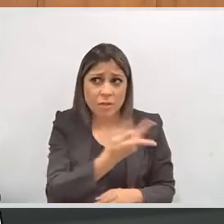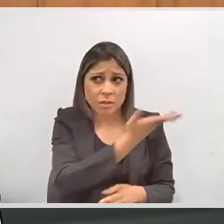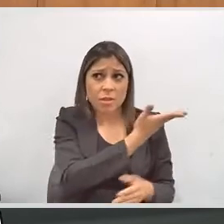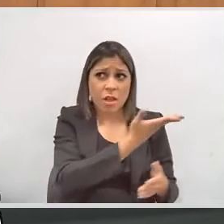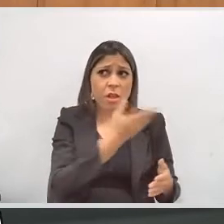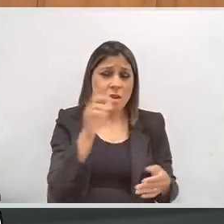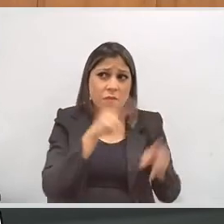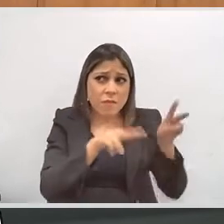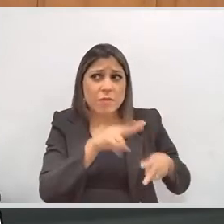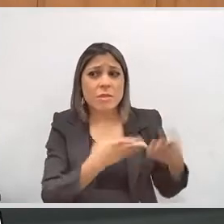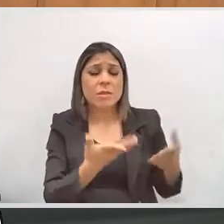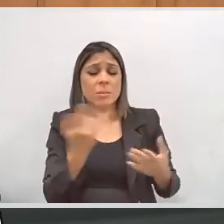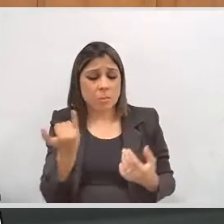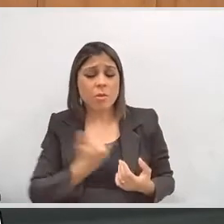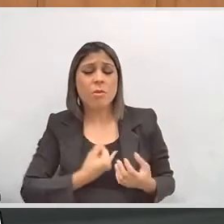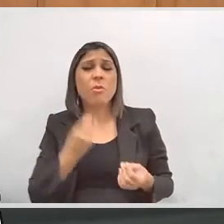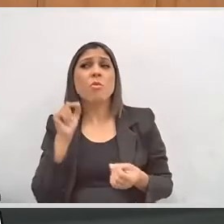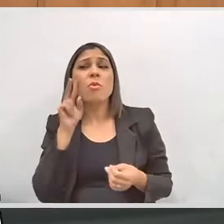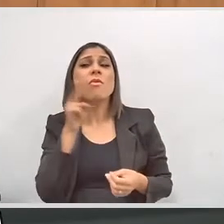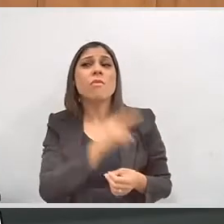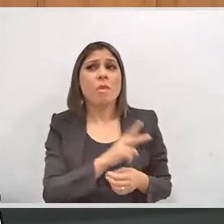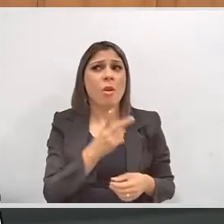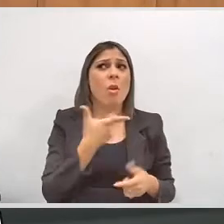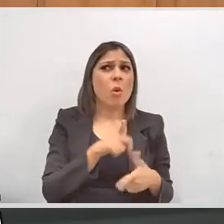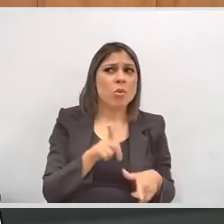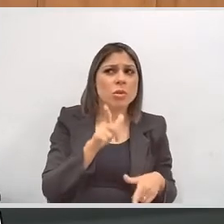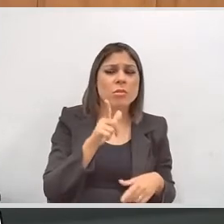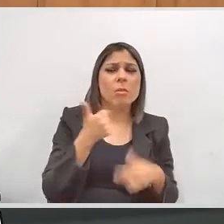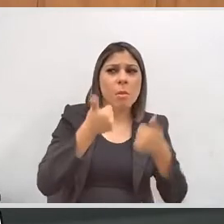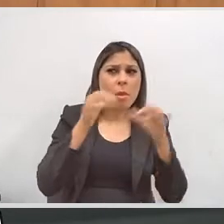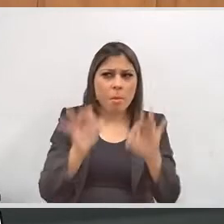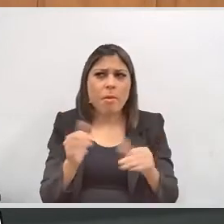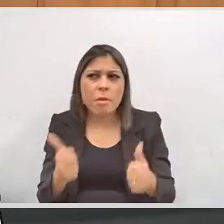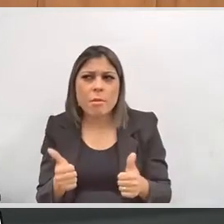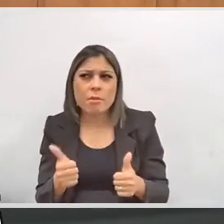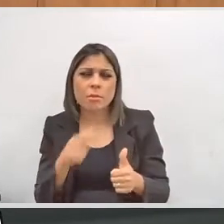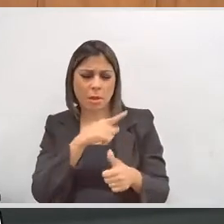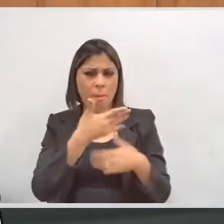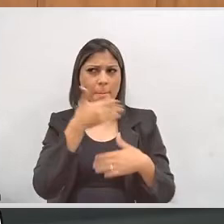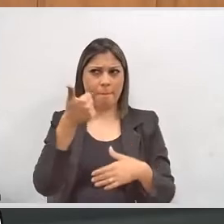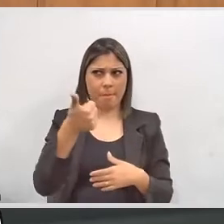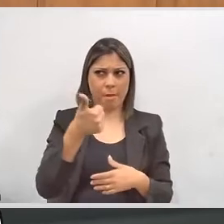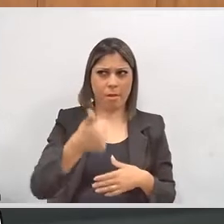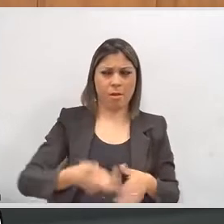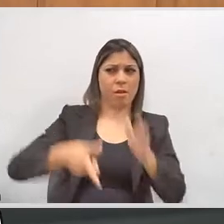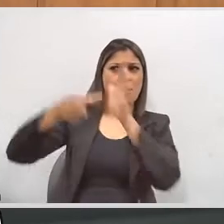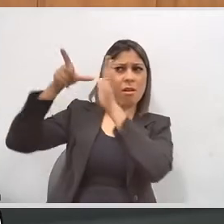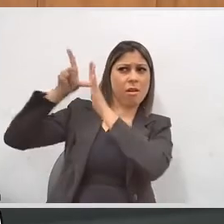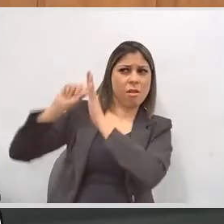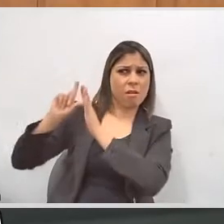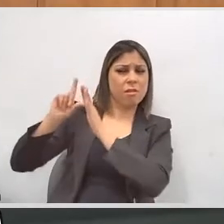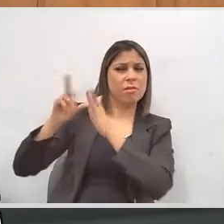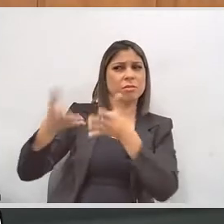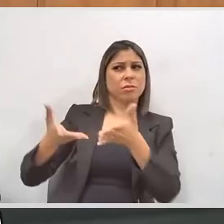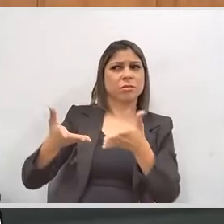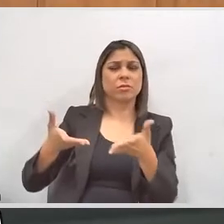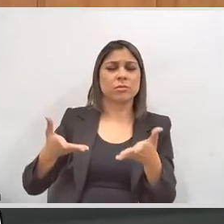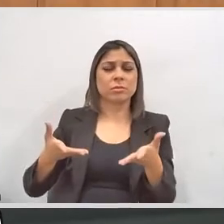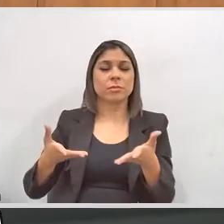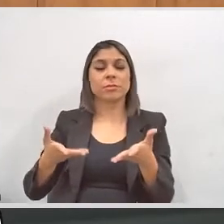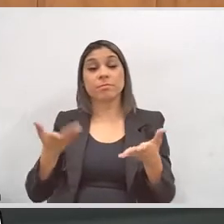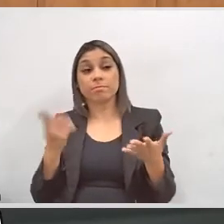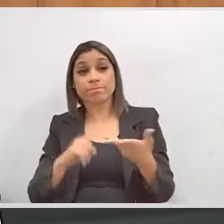faça uma vistoria e depois nos conte aí o que você viu, será que aquele lugar é melhor do que aqueles até então